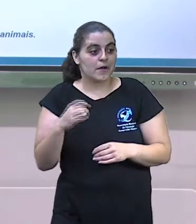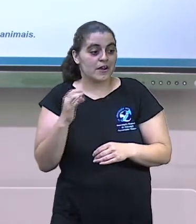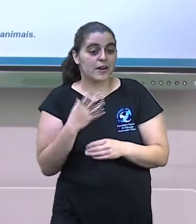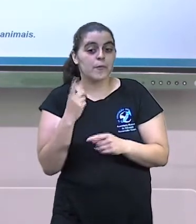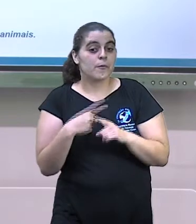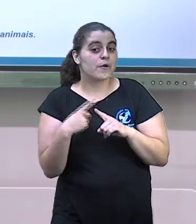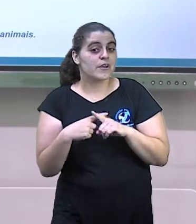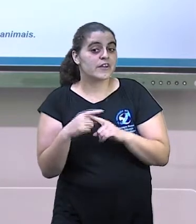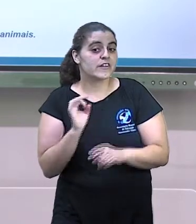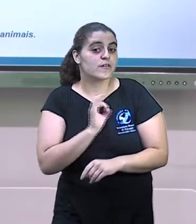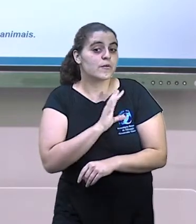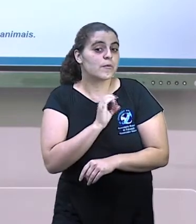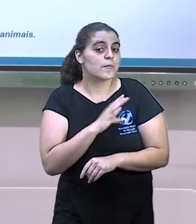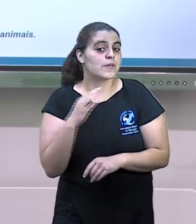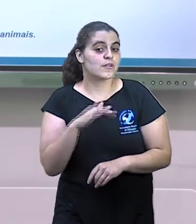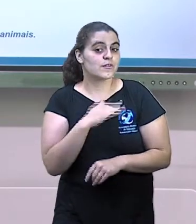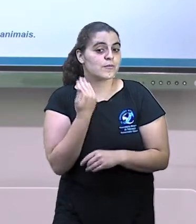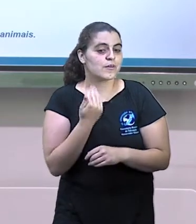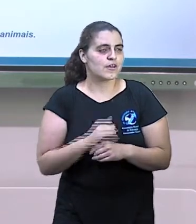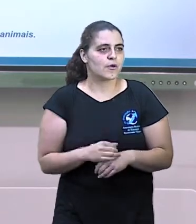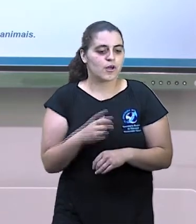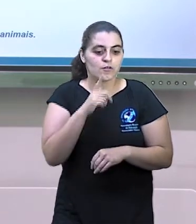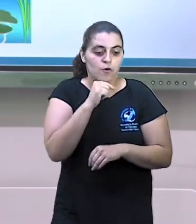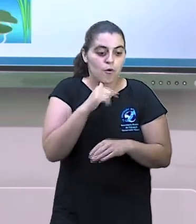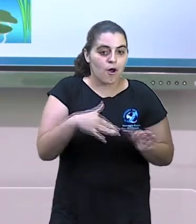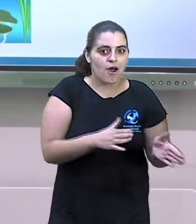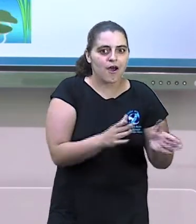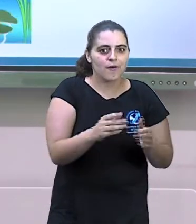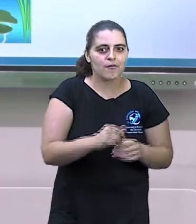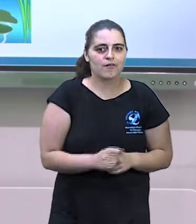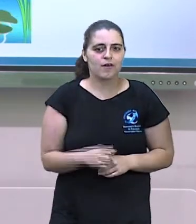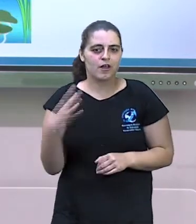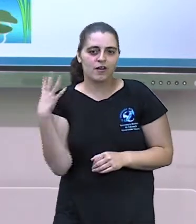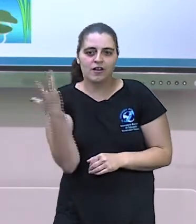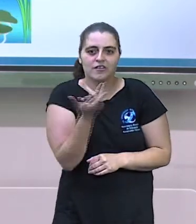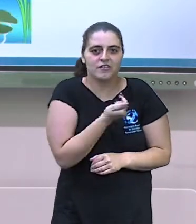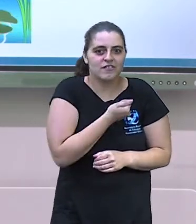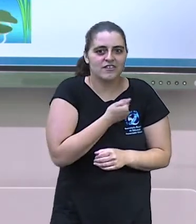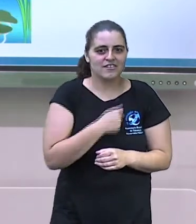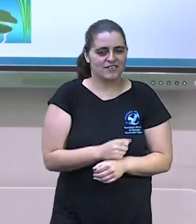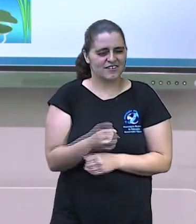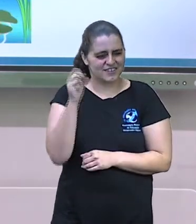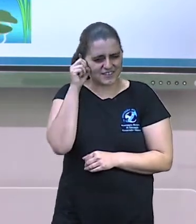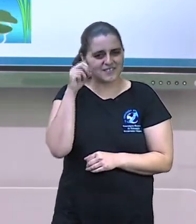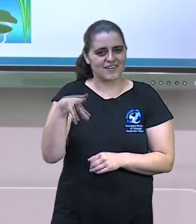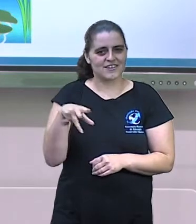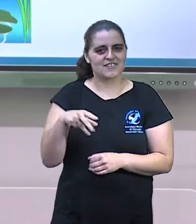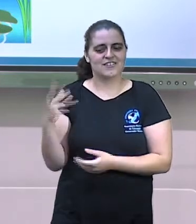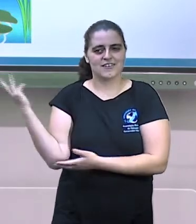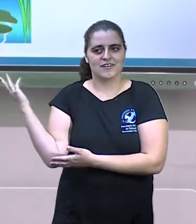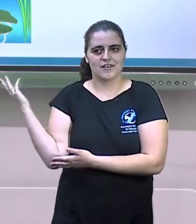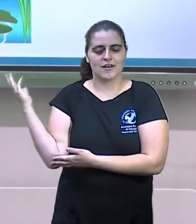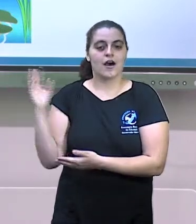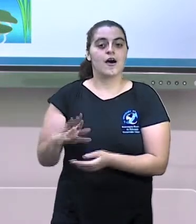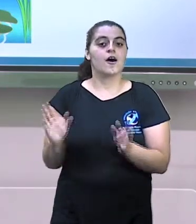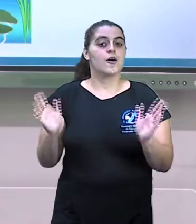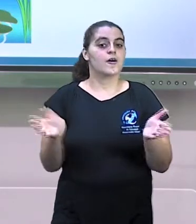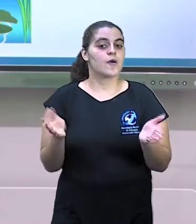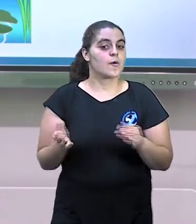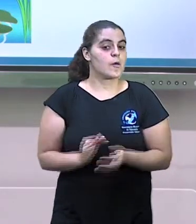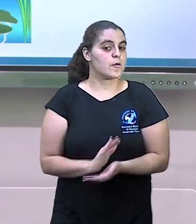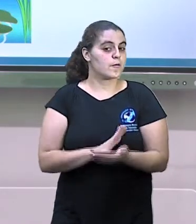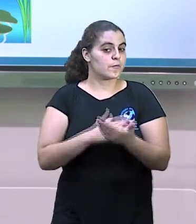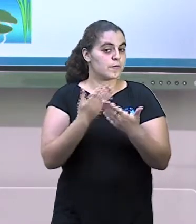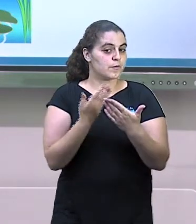gente responder algumas perguntas. Vamos lá? Nós vamos interpretar esse conto